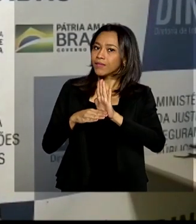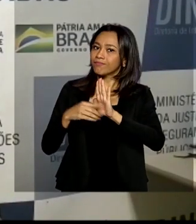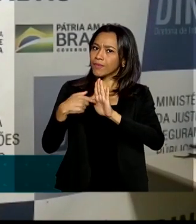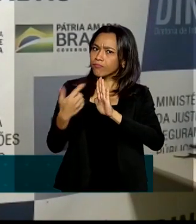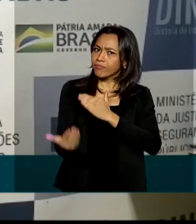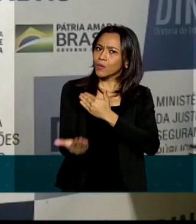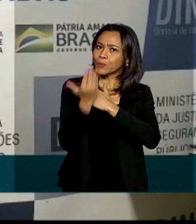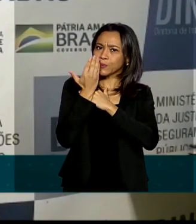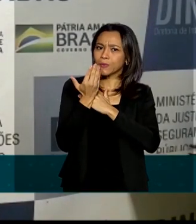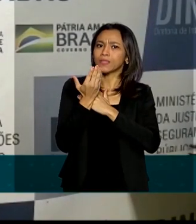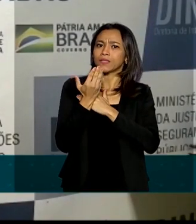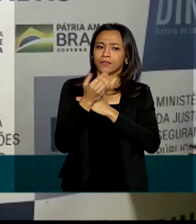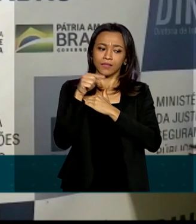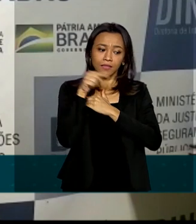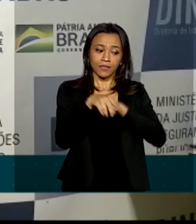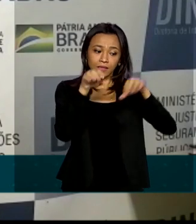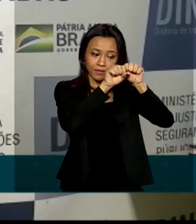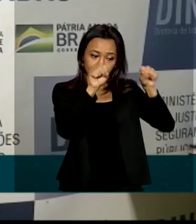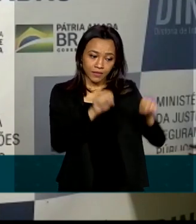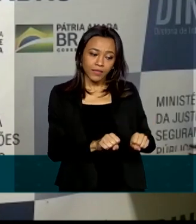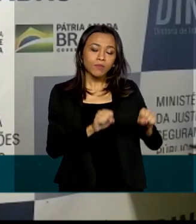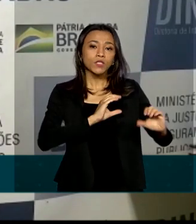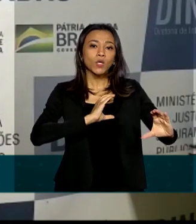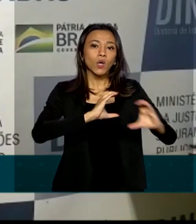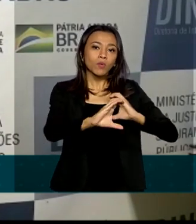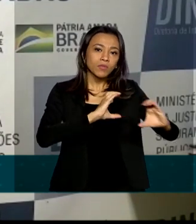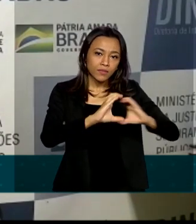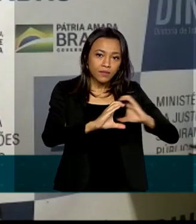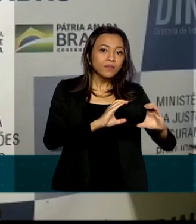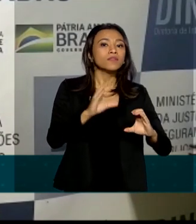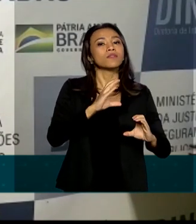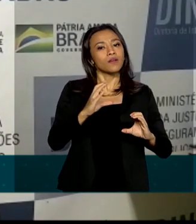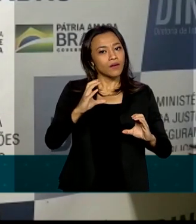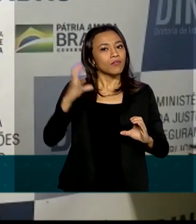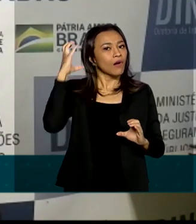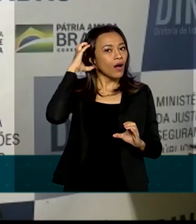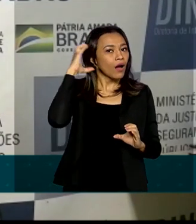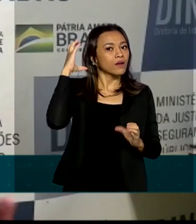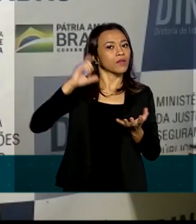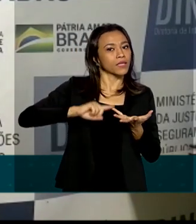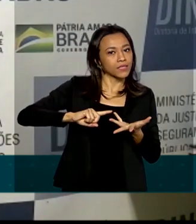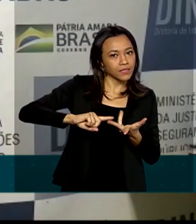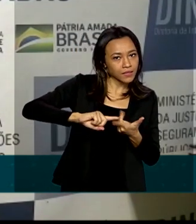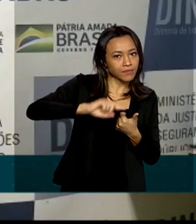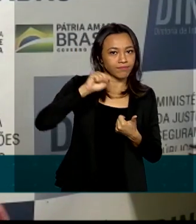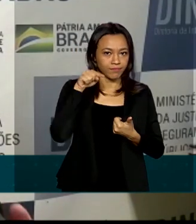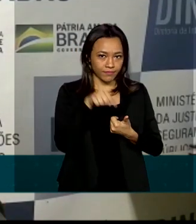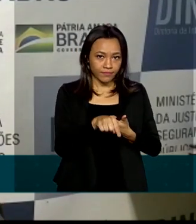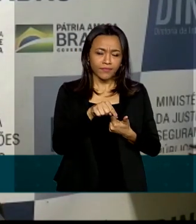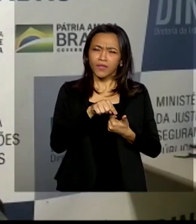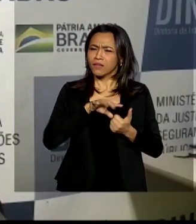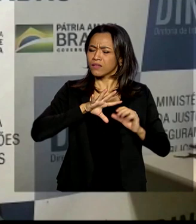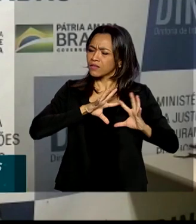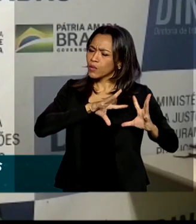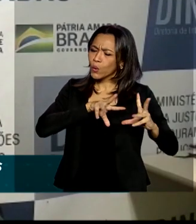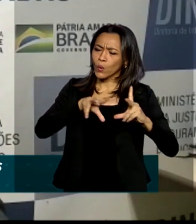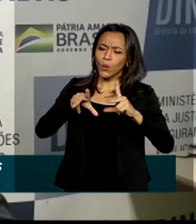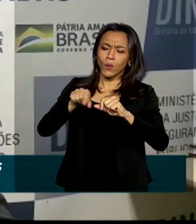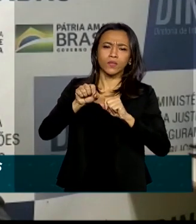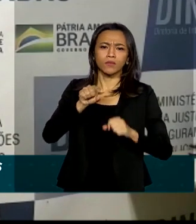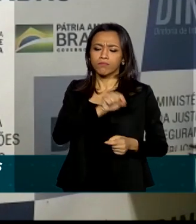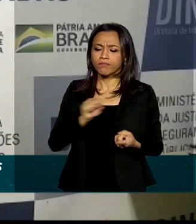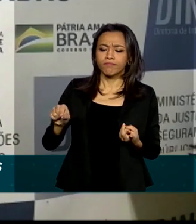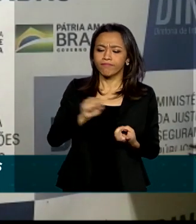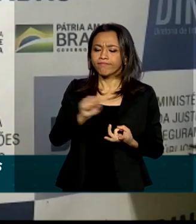esse sistema que proporciona uma comunicação efetiva e segura, um sistema digital e trocalizado, para todas as instituições